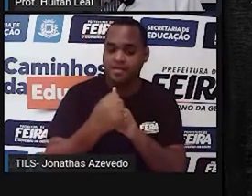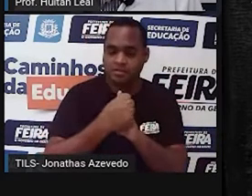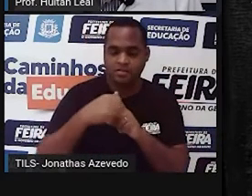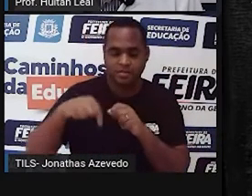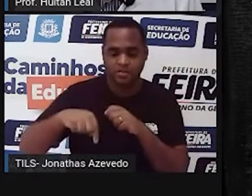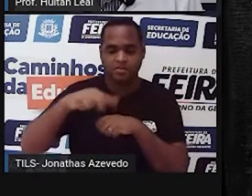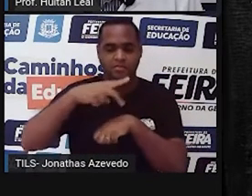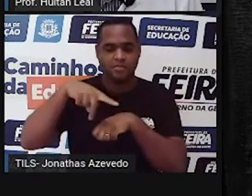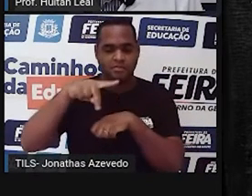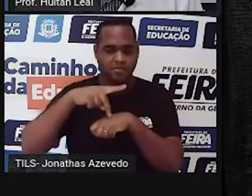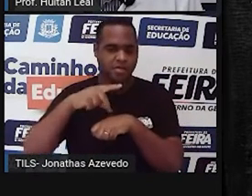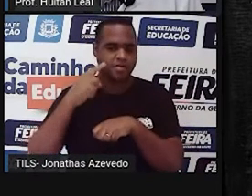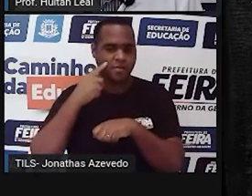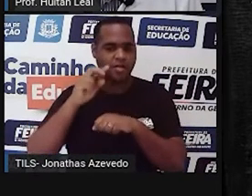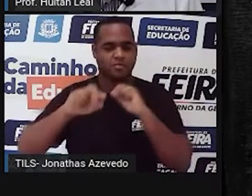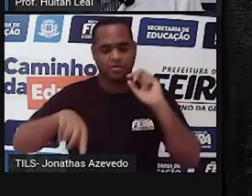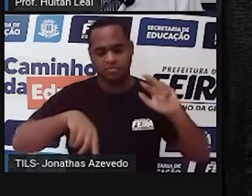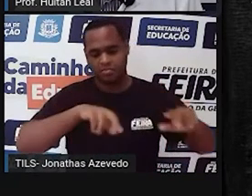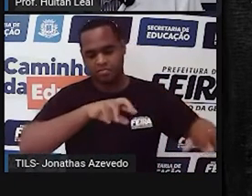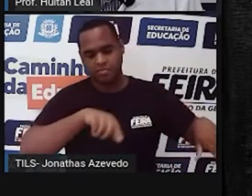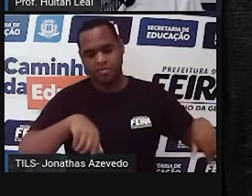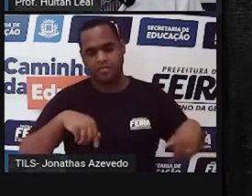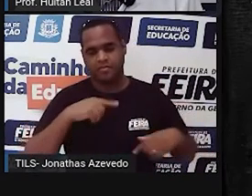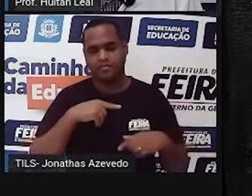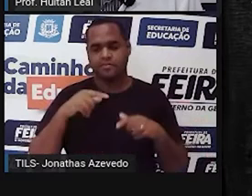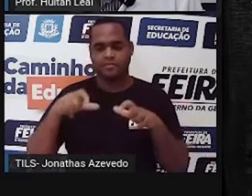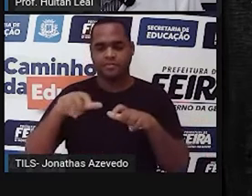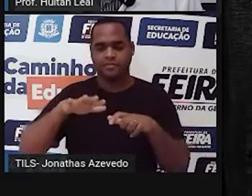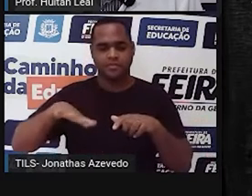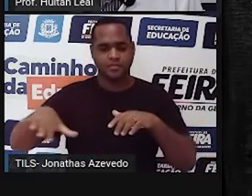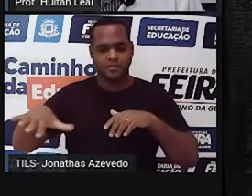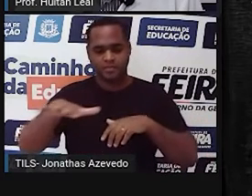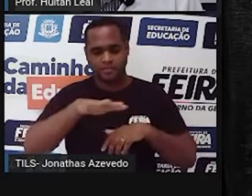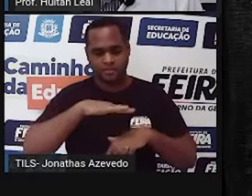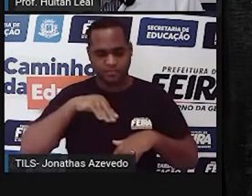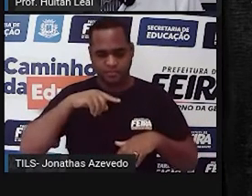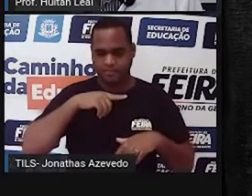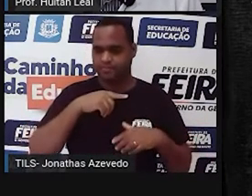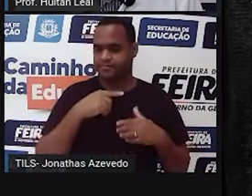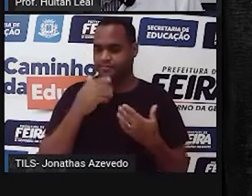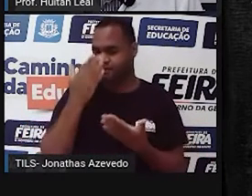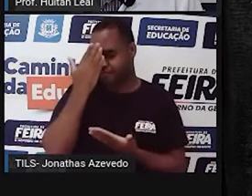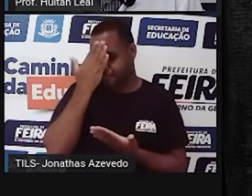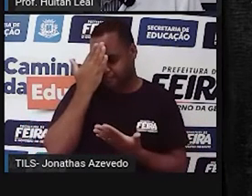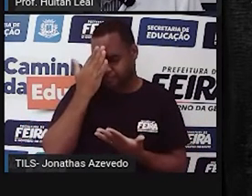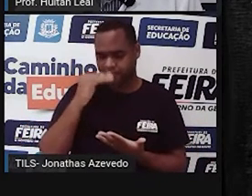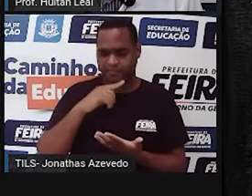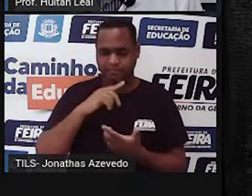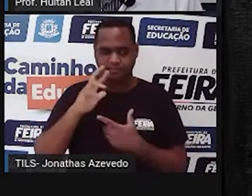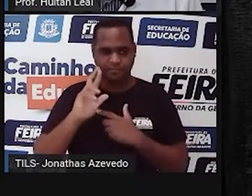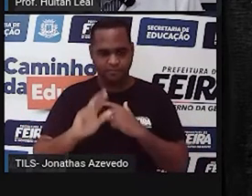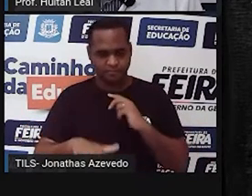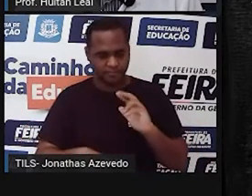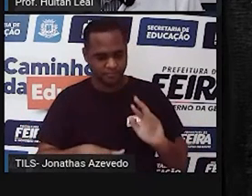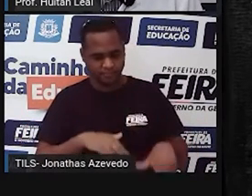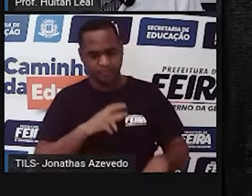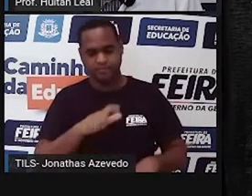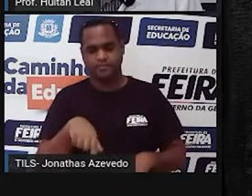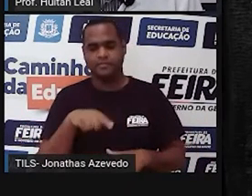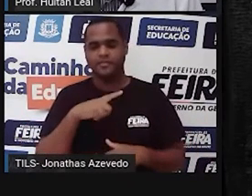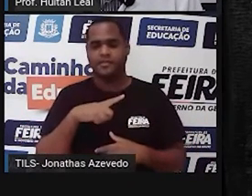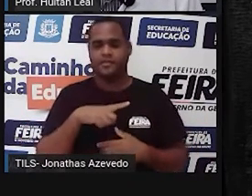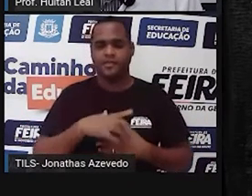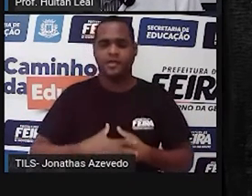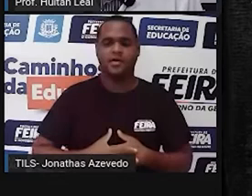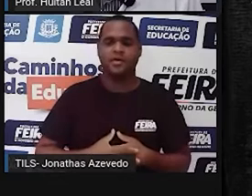é muito diverso. Então, em cada região, nós sabemos que tem tradições diferentes, tem costumes diferentes. Não